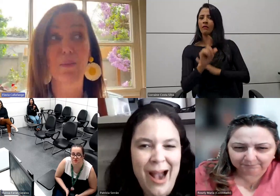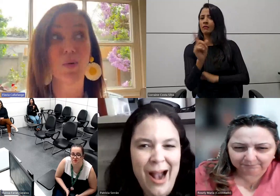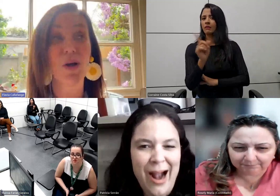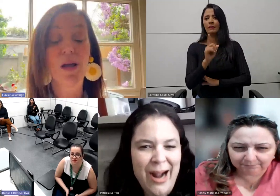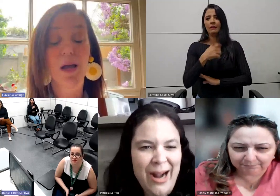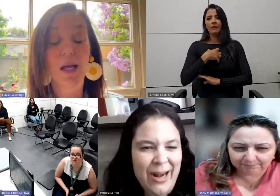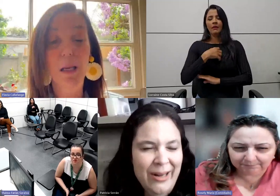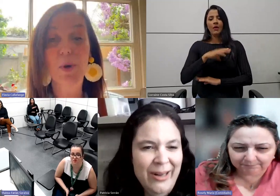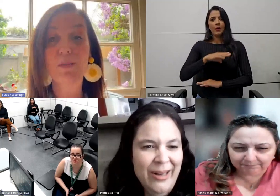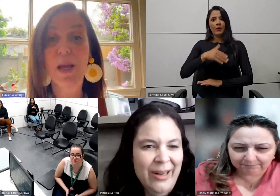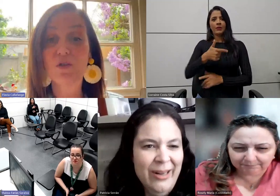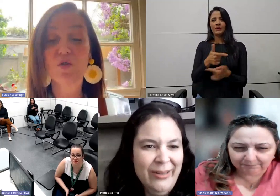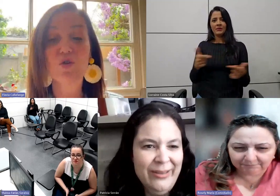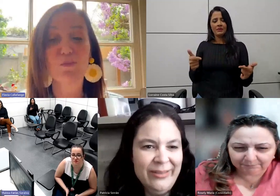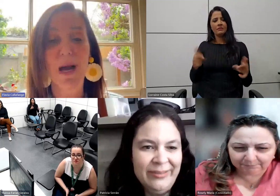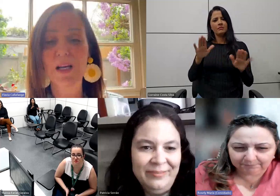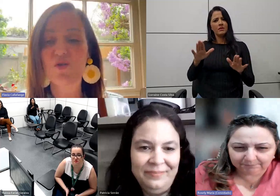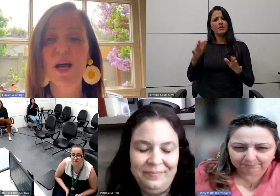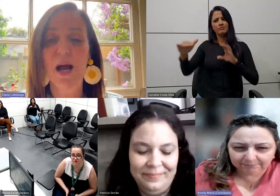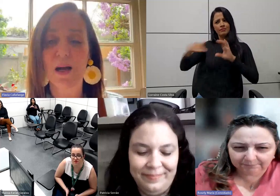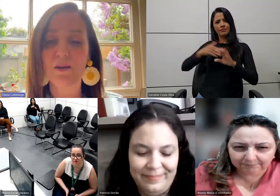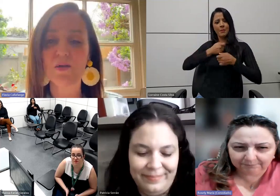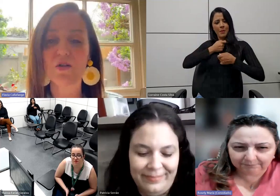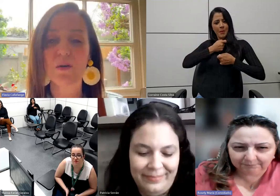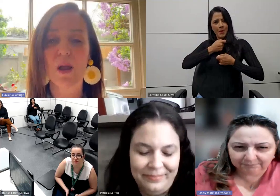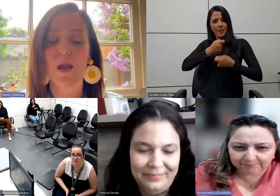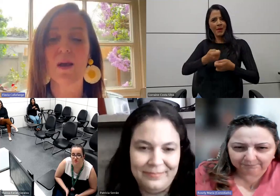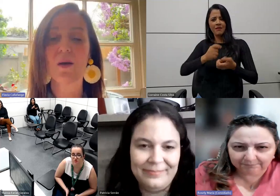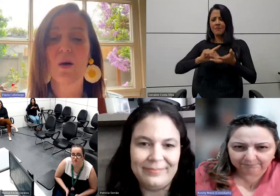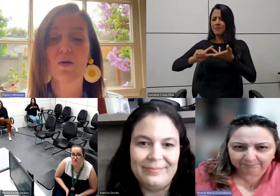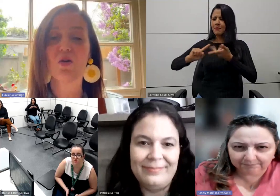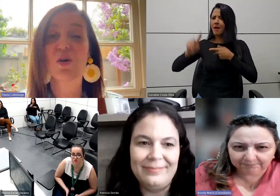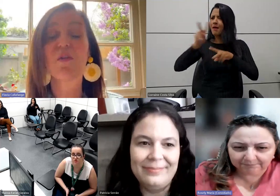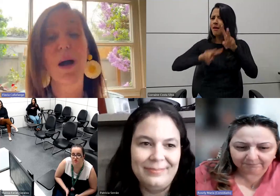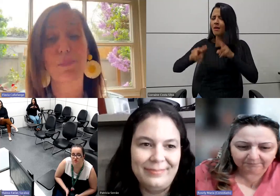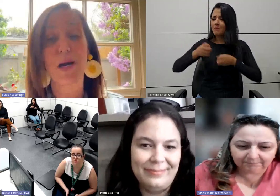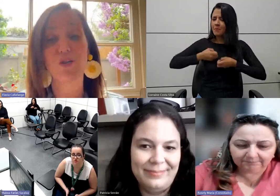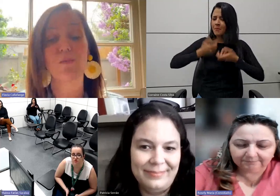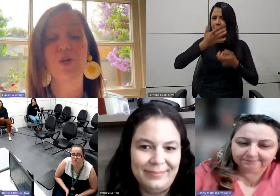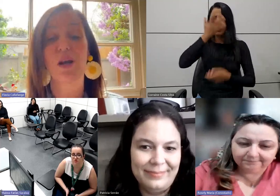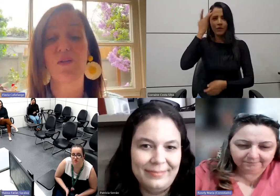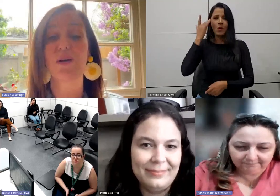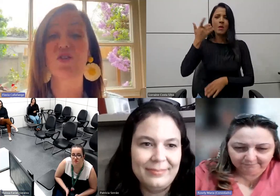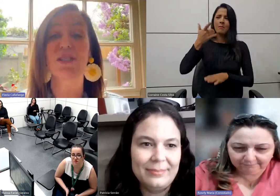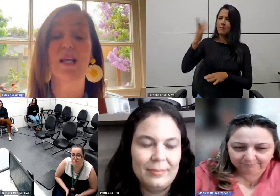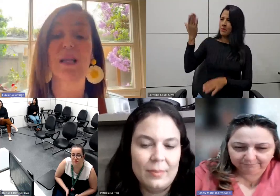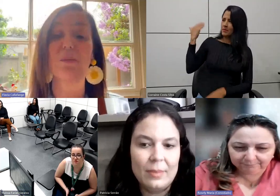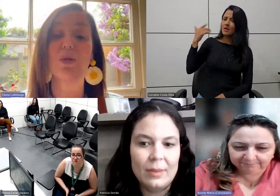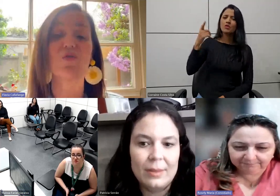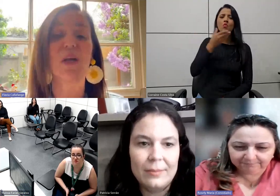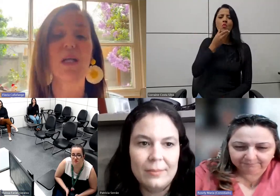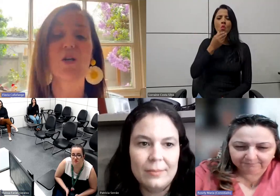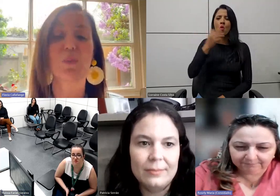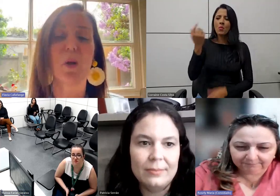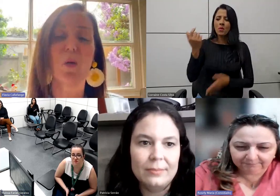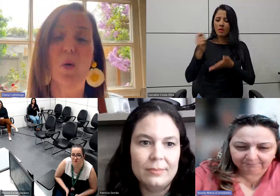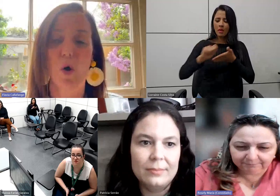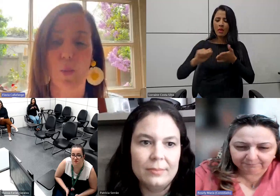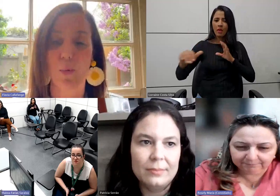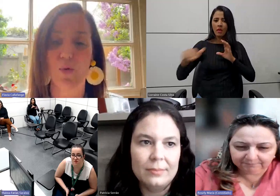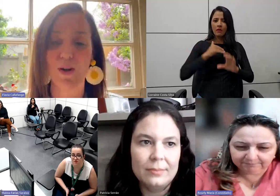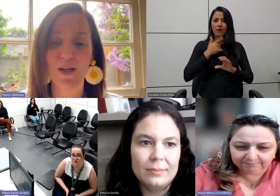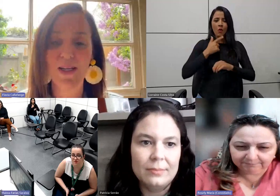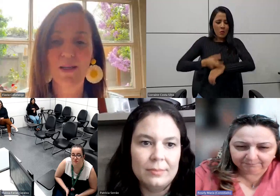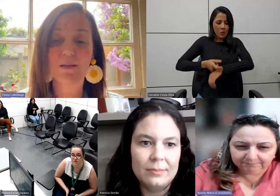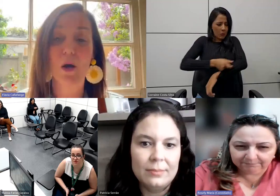aí eu recebo depoimentos dos mais variados. Outro dia foi um rapaz que me escreveu, ele disse que ele tem muitas feridas pelo